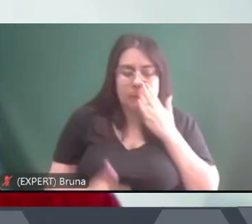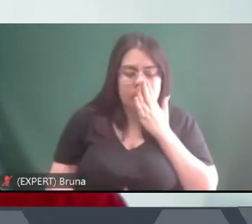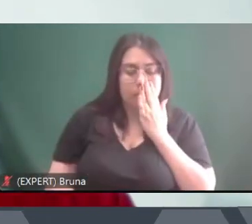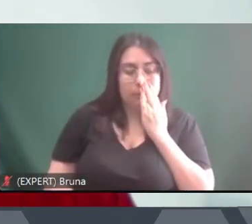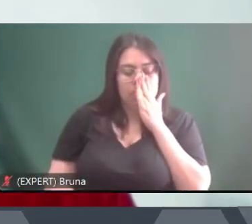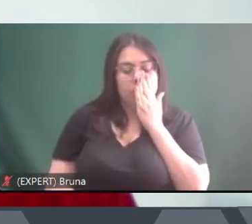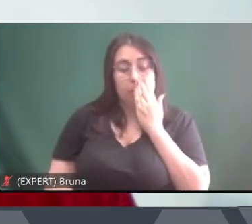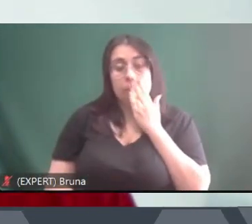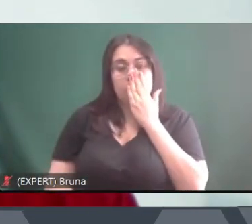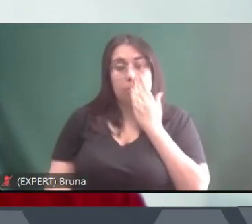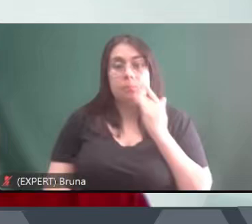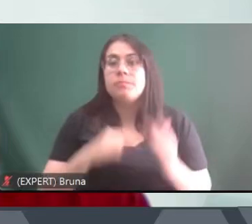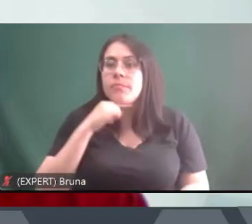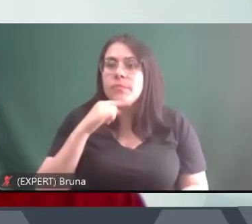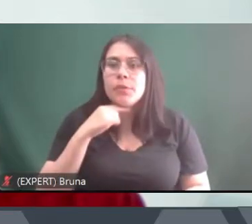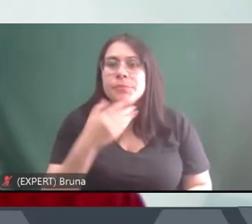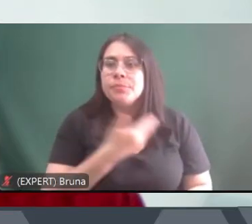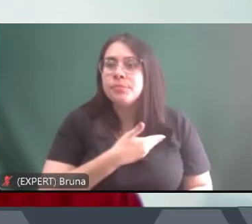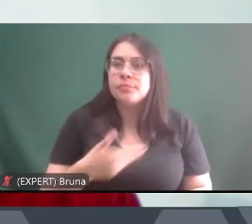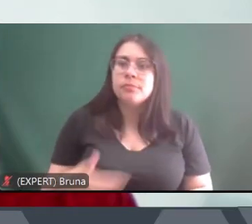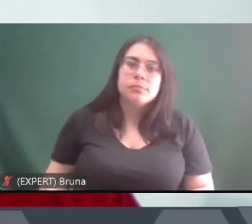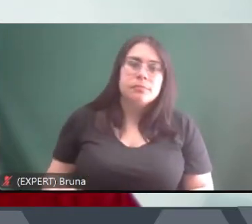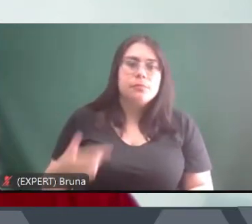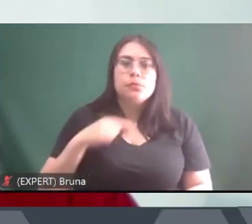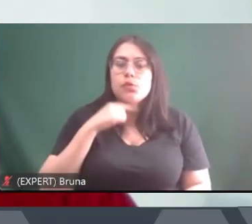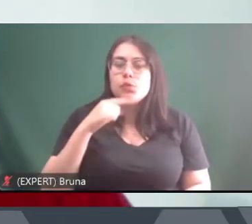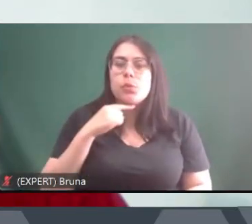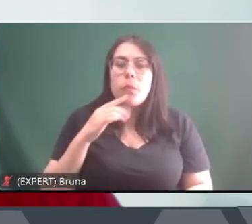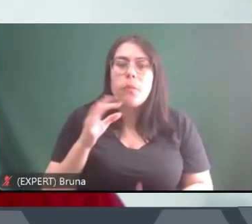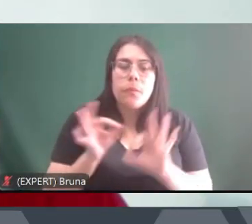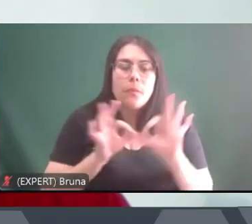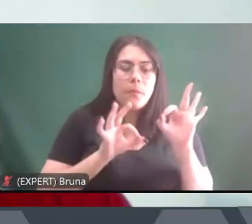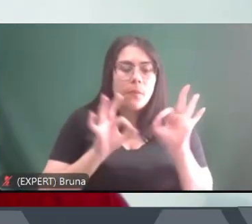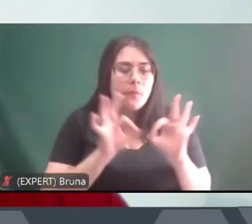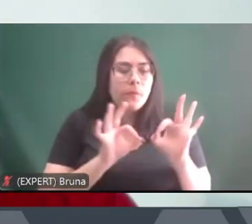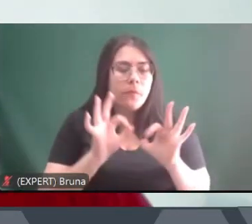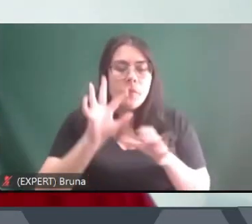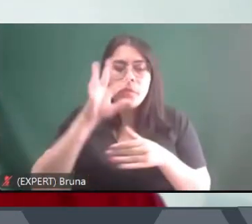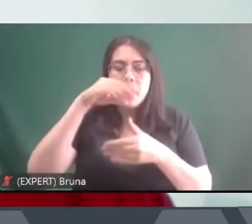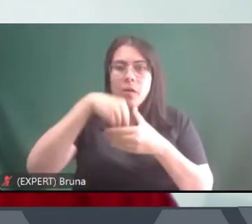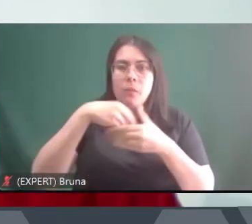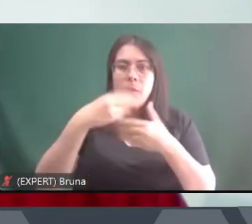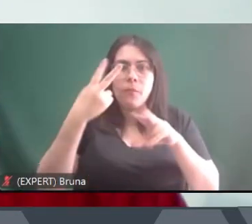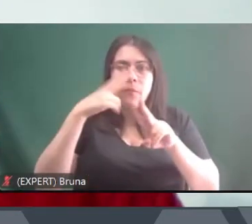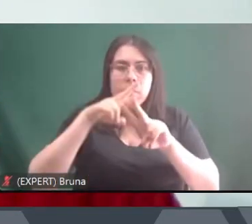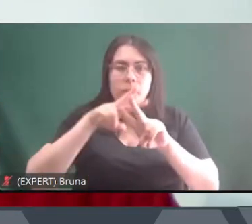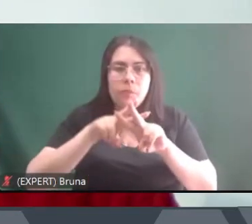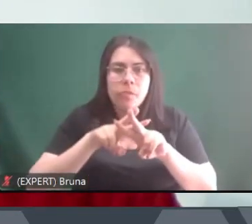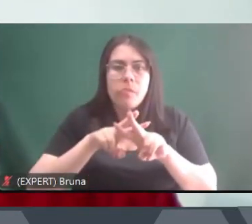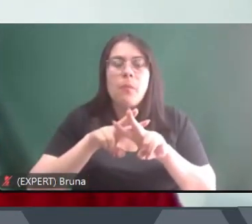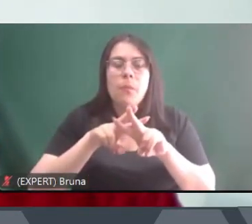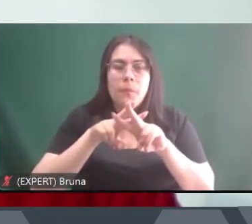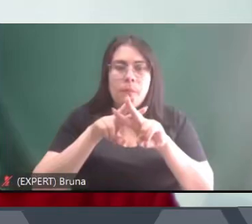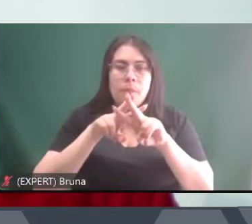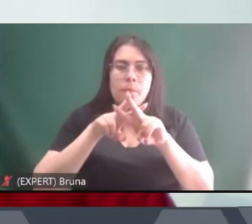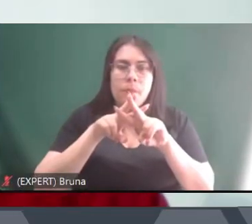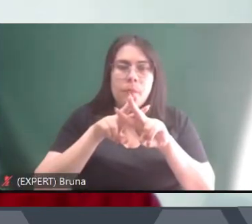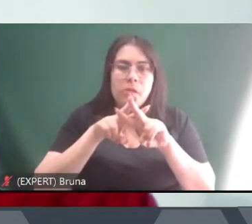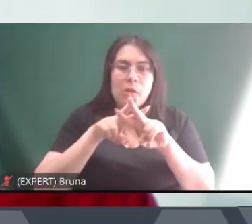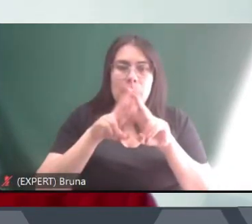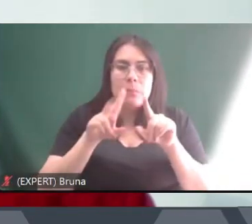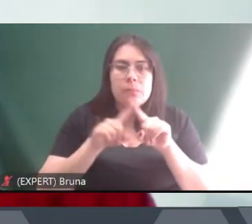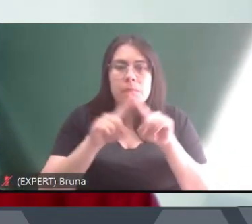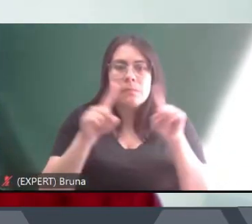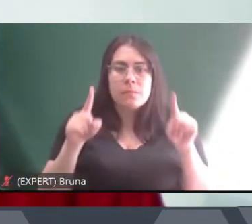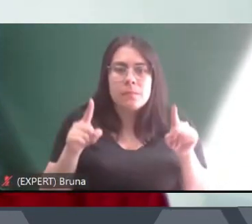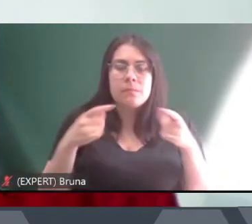incapacidade do governo gerir o interior dos presídios começa a haver um processo de autogestão das unidades presidiárias